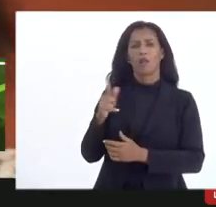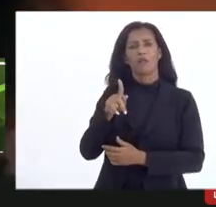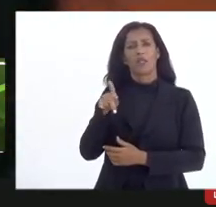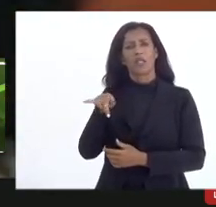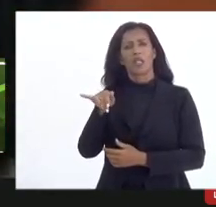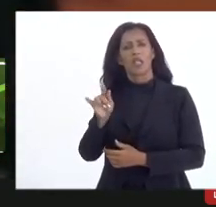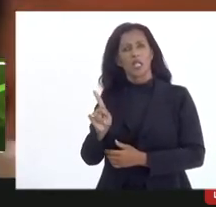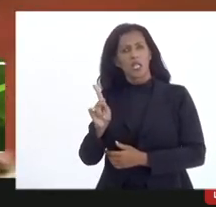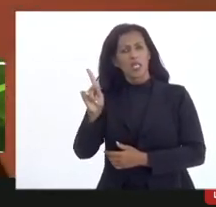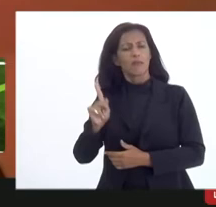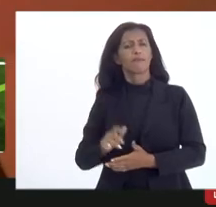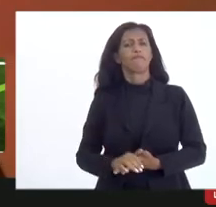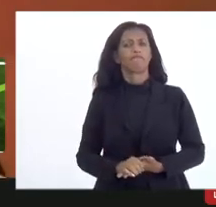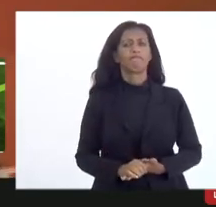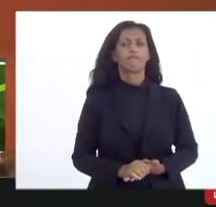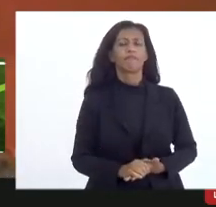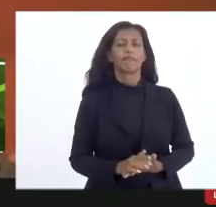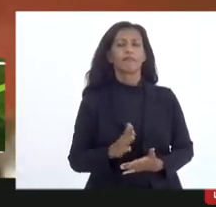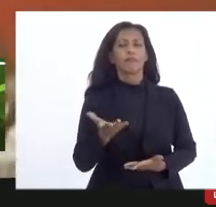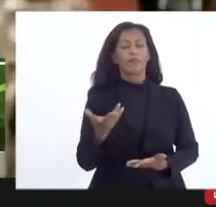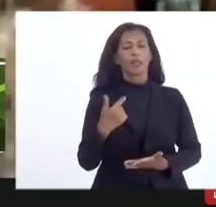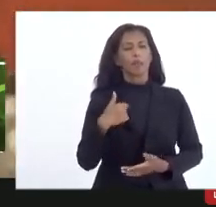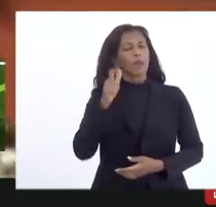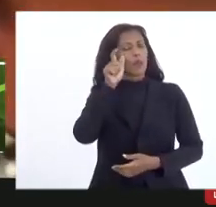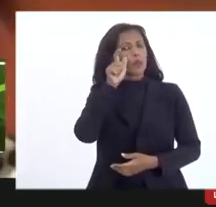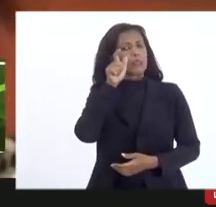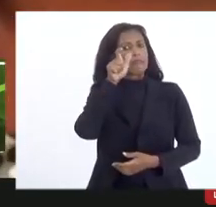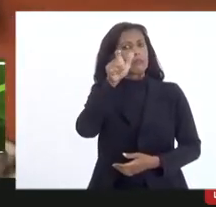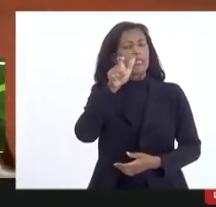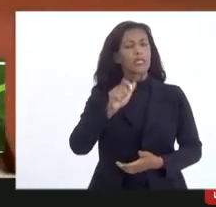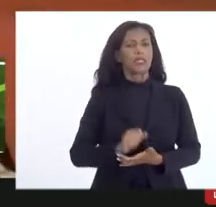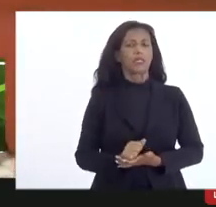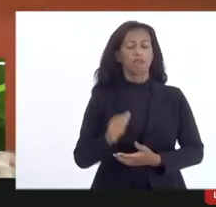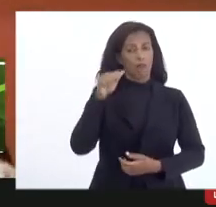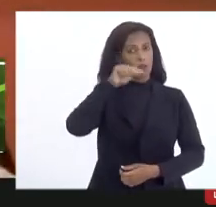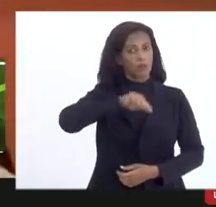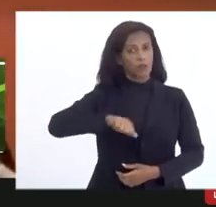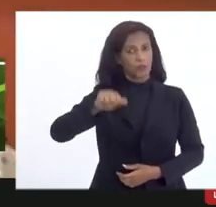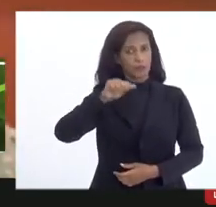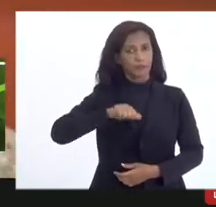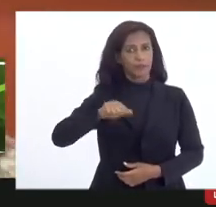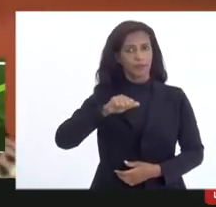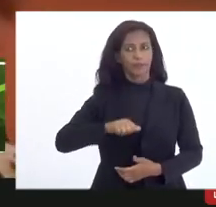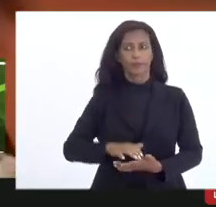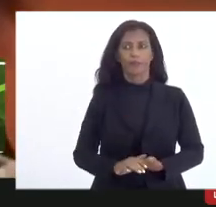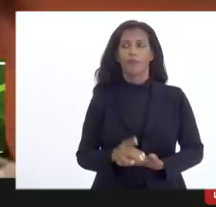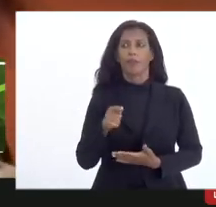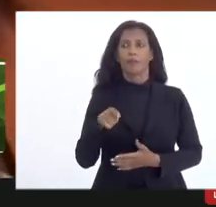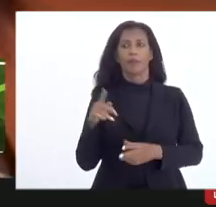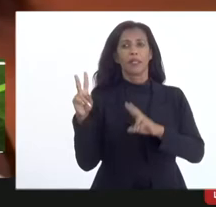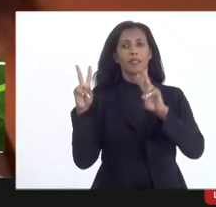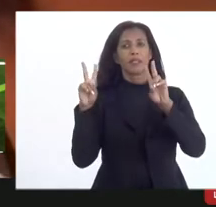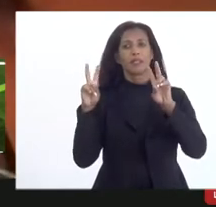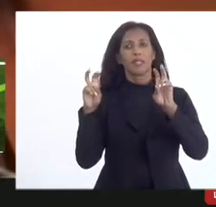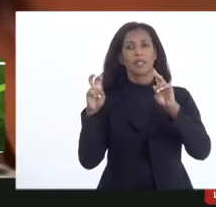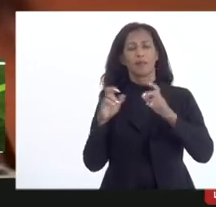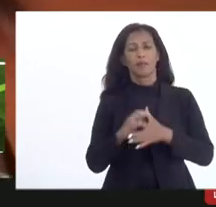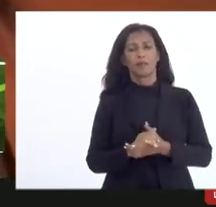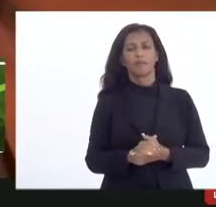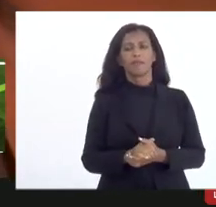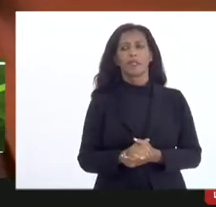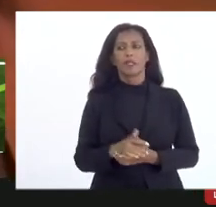Morgana pelo interesse da associação para essa matéria na verdade